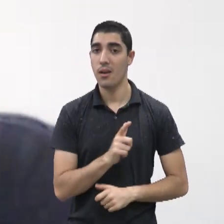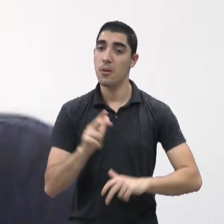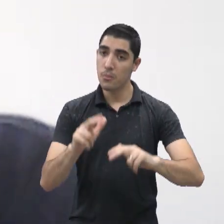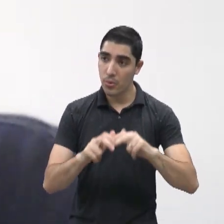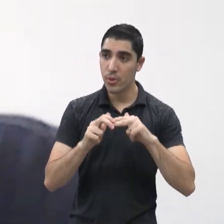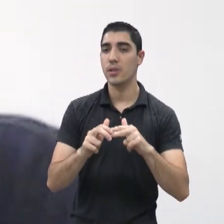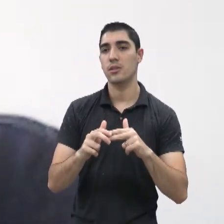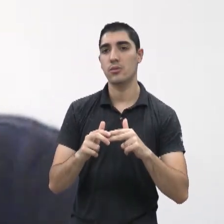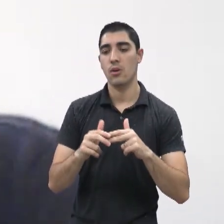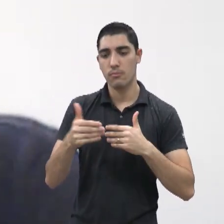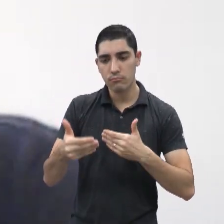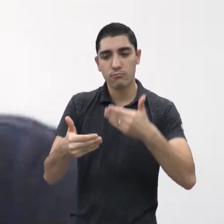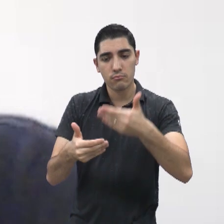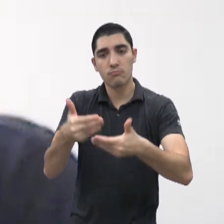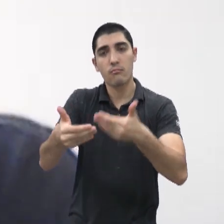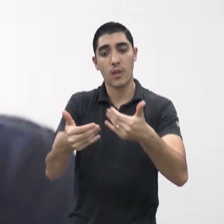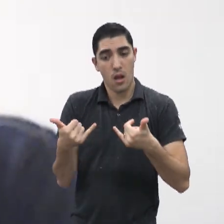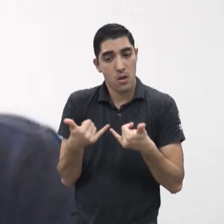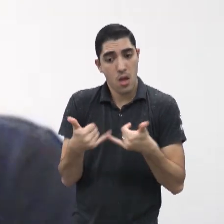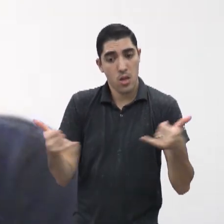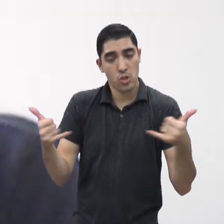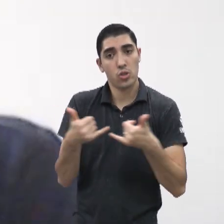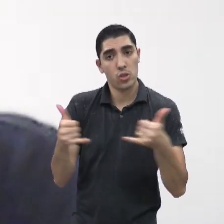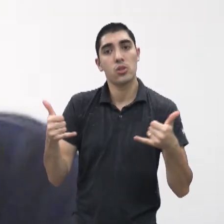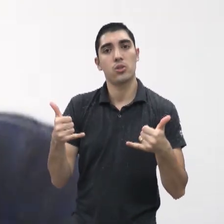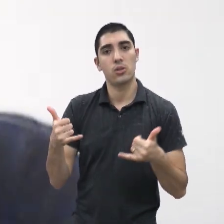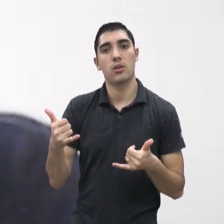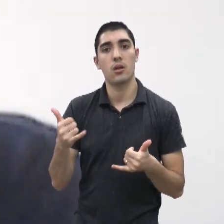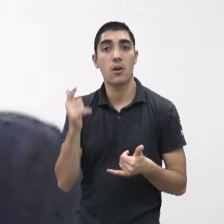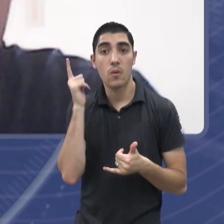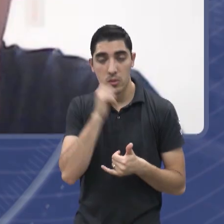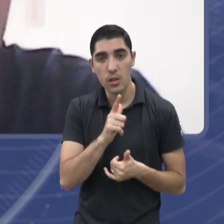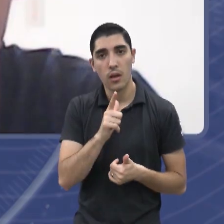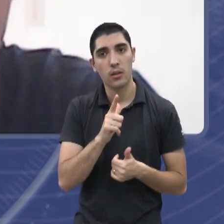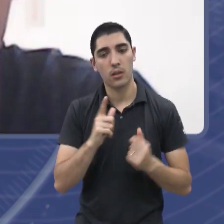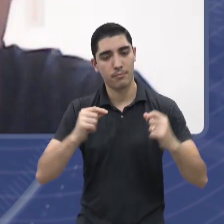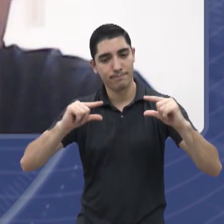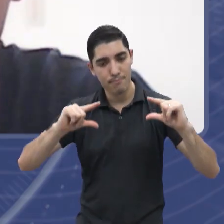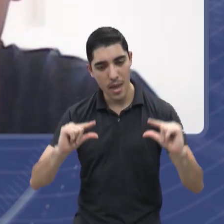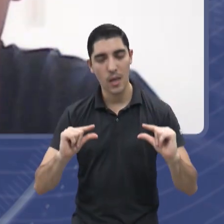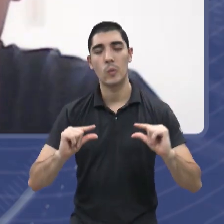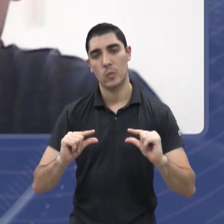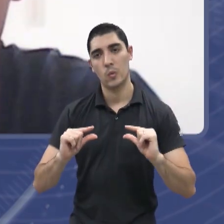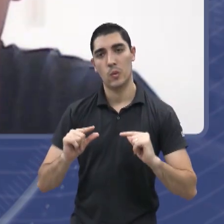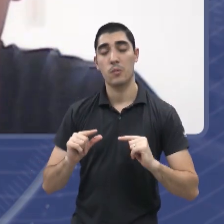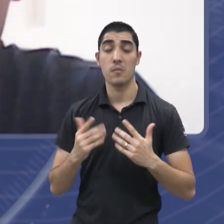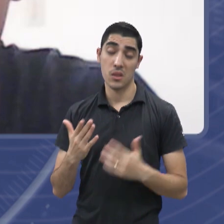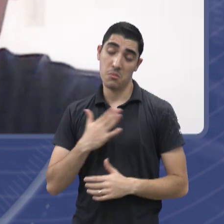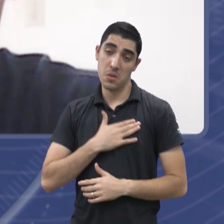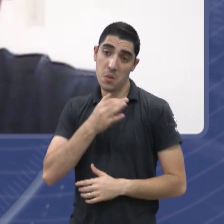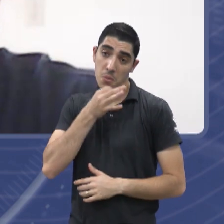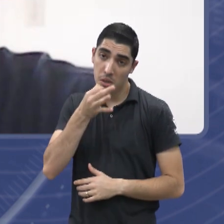a demanda por energia da rede, né, de distribuição vai reduzir. Então, eu acredito que o